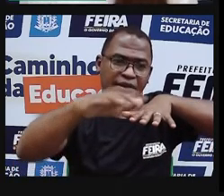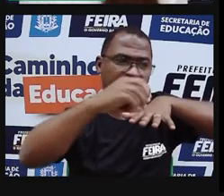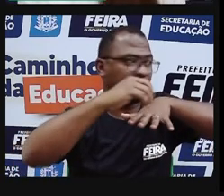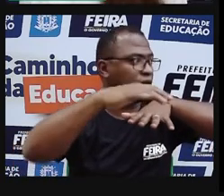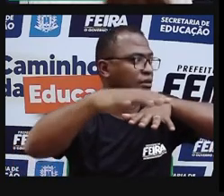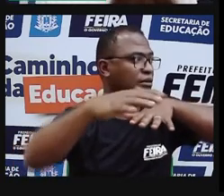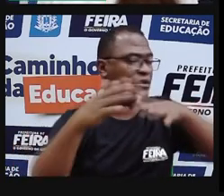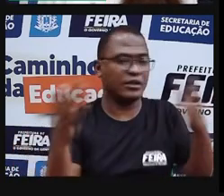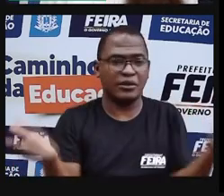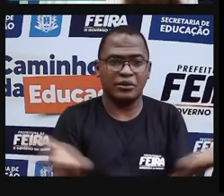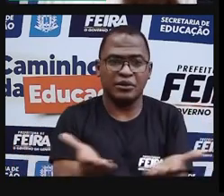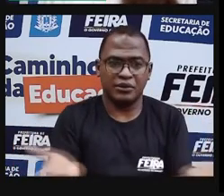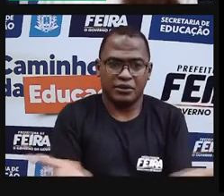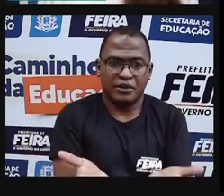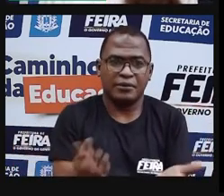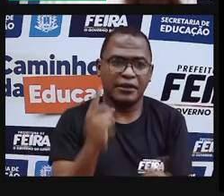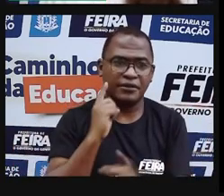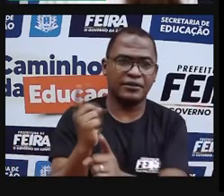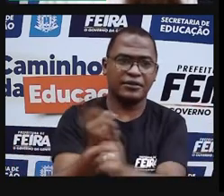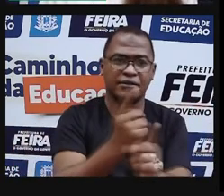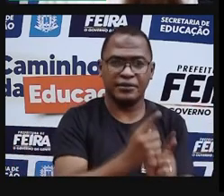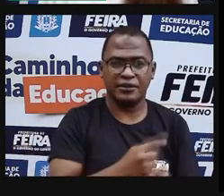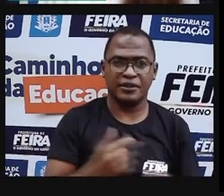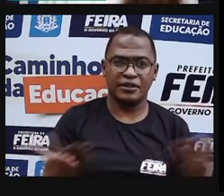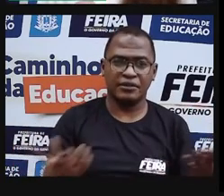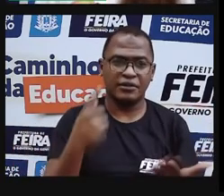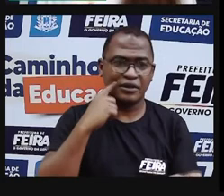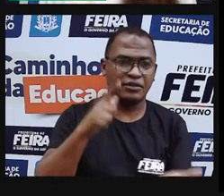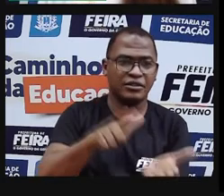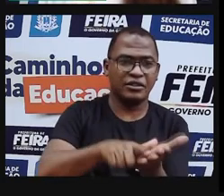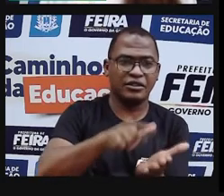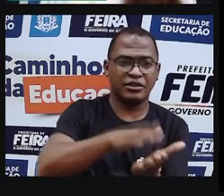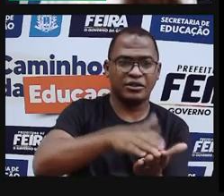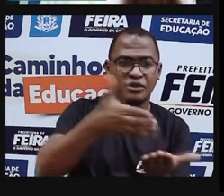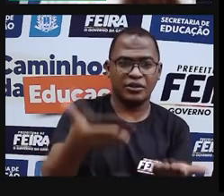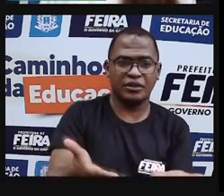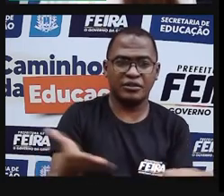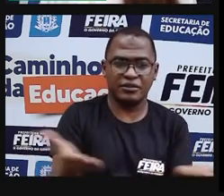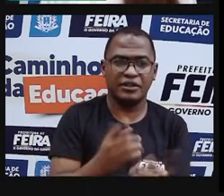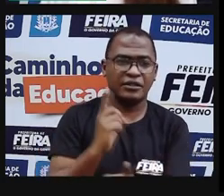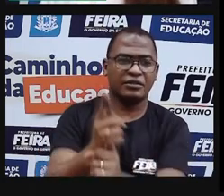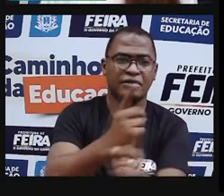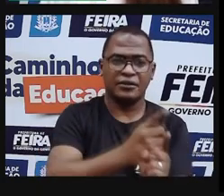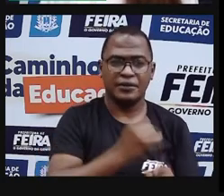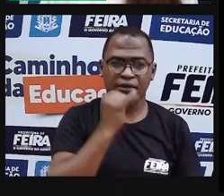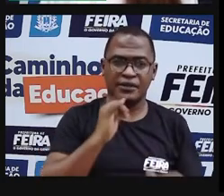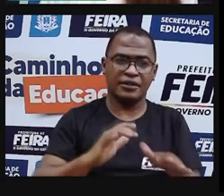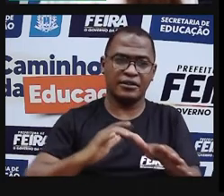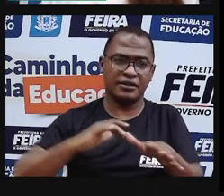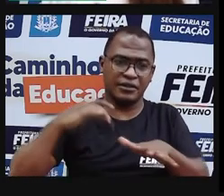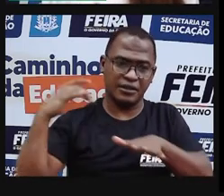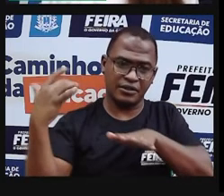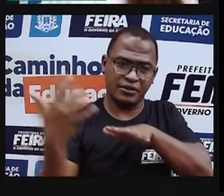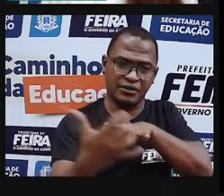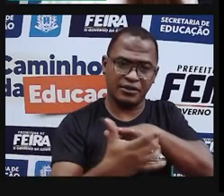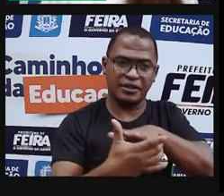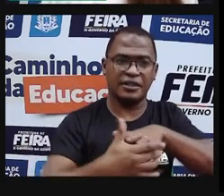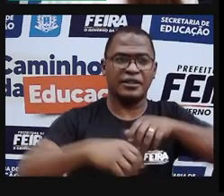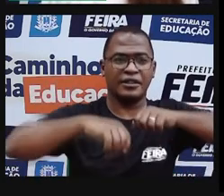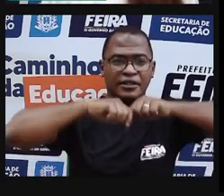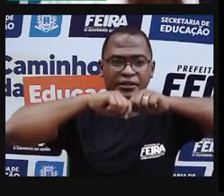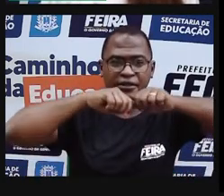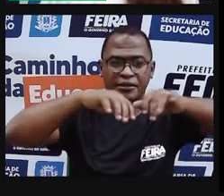contemporâneo, então a xilogravura sendo utilizada na atualidade, nas redes sociais, né, e esse